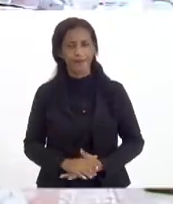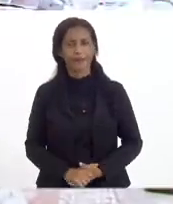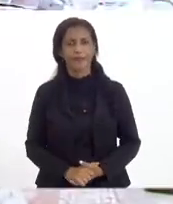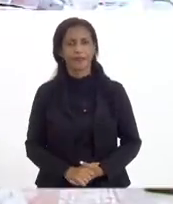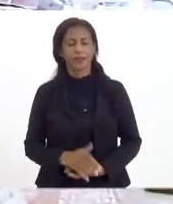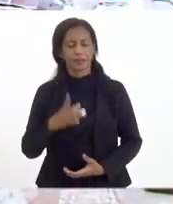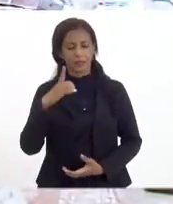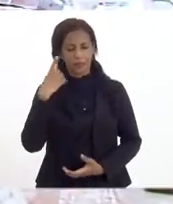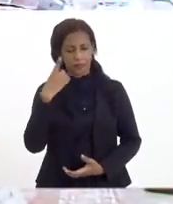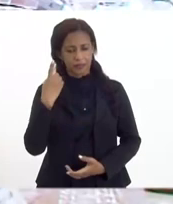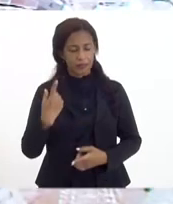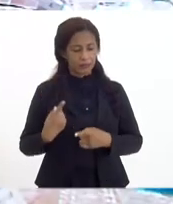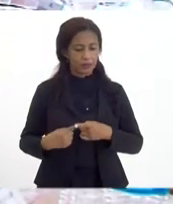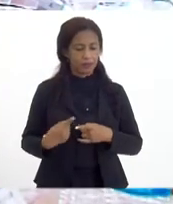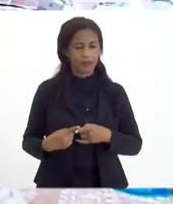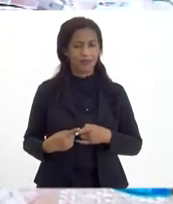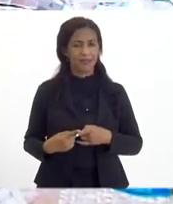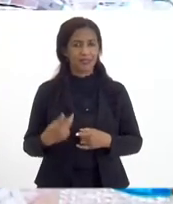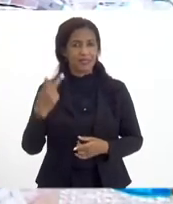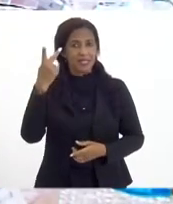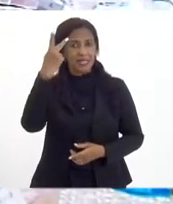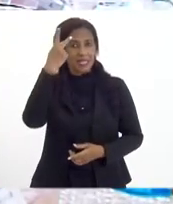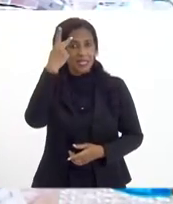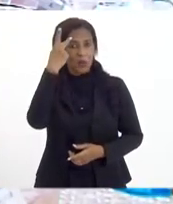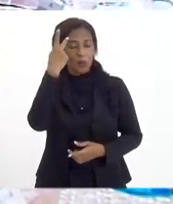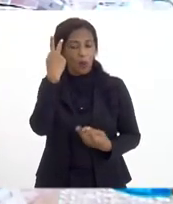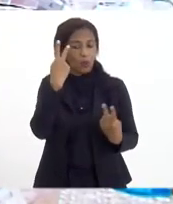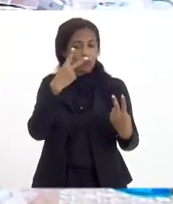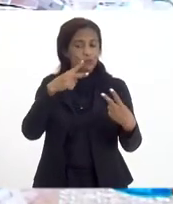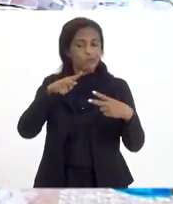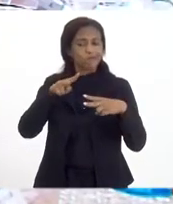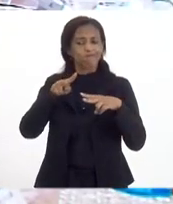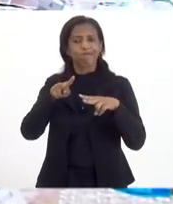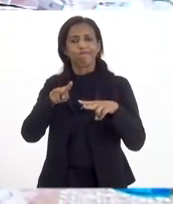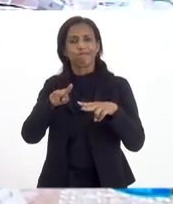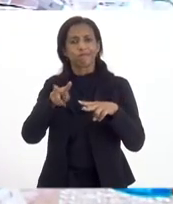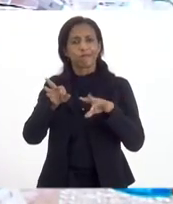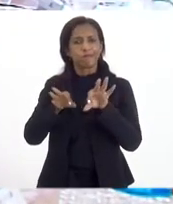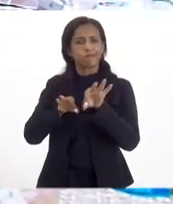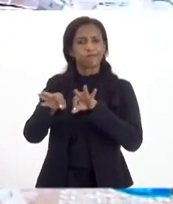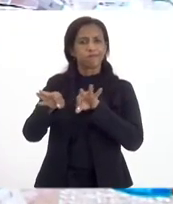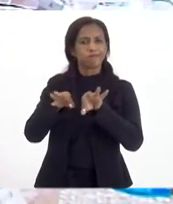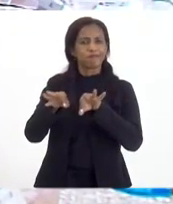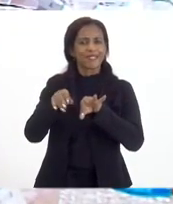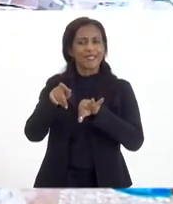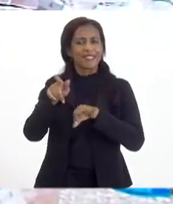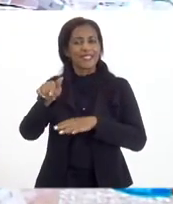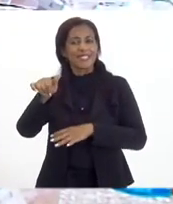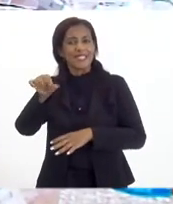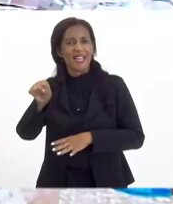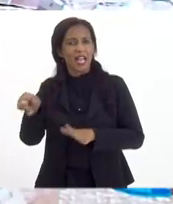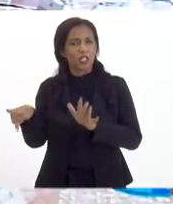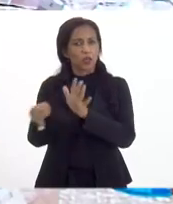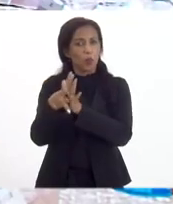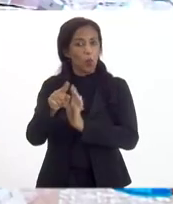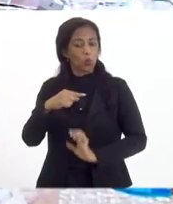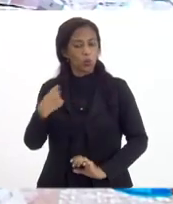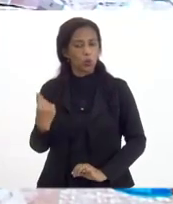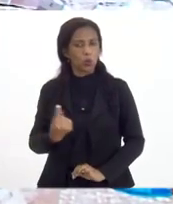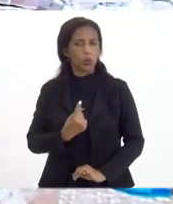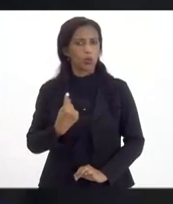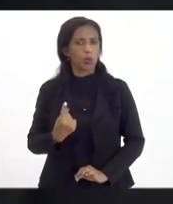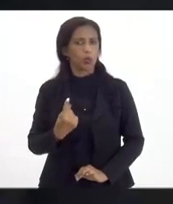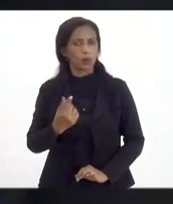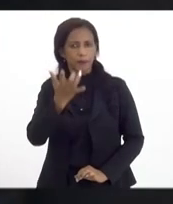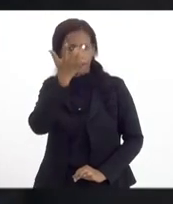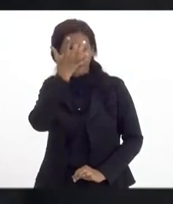deputado, porque São Paulo está olhando isso de uma forma, está de olho nesse gás que é nosso. E